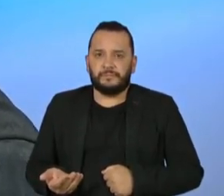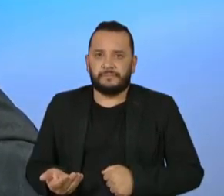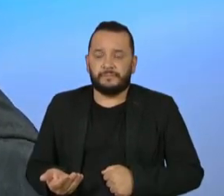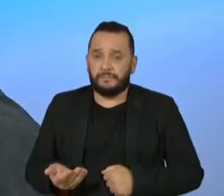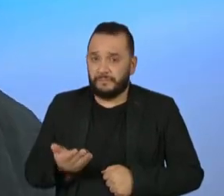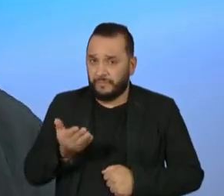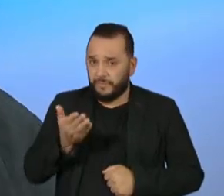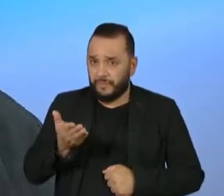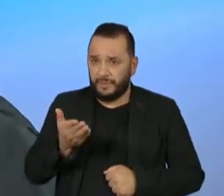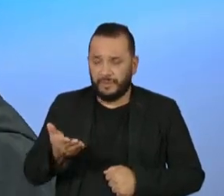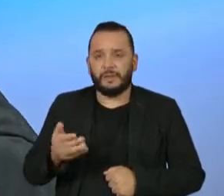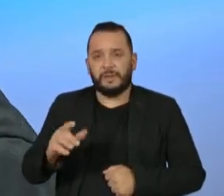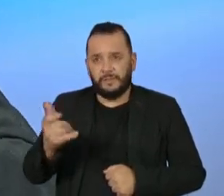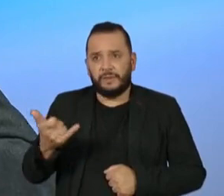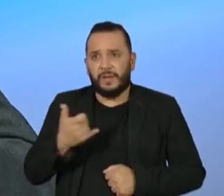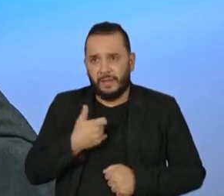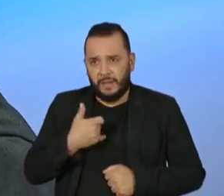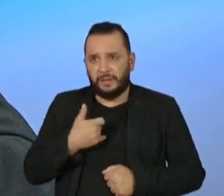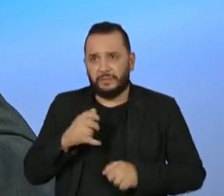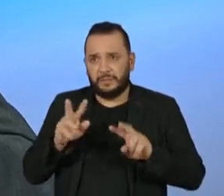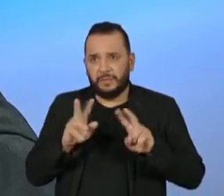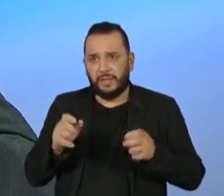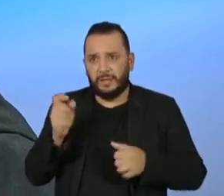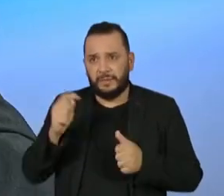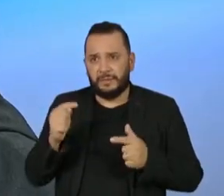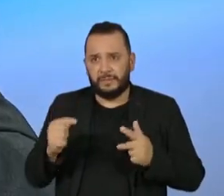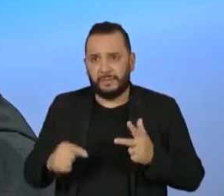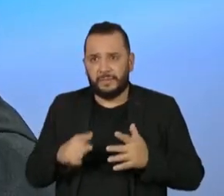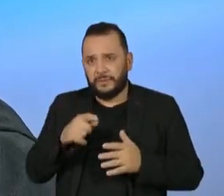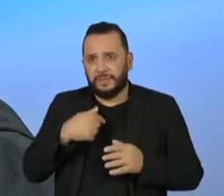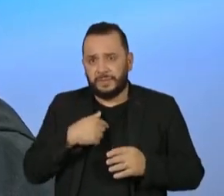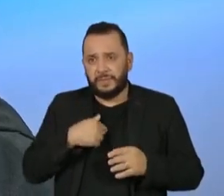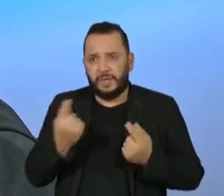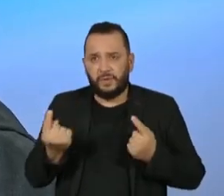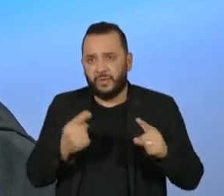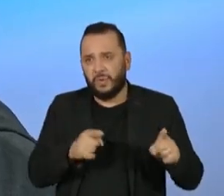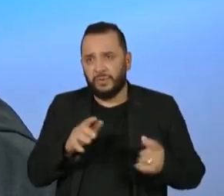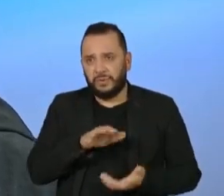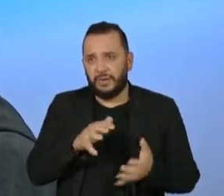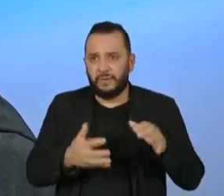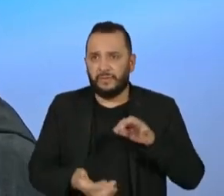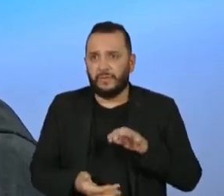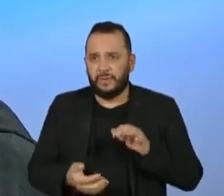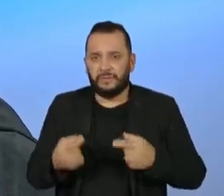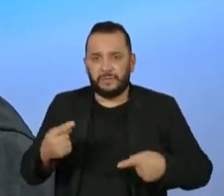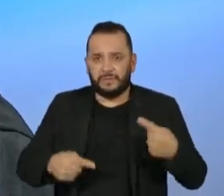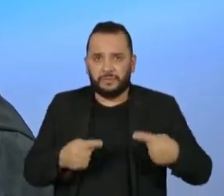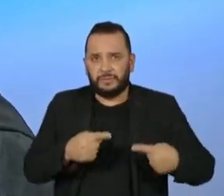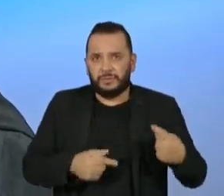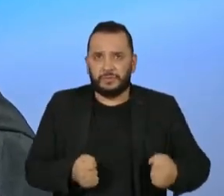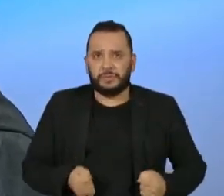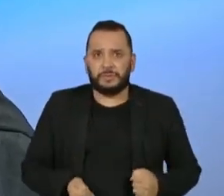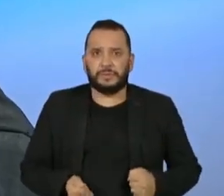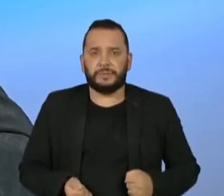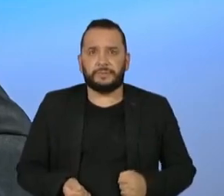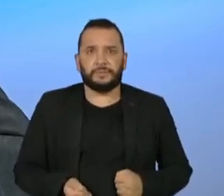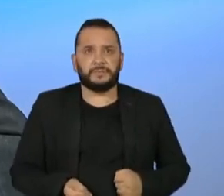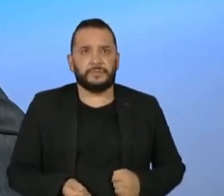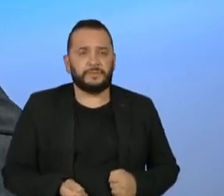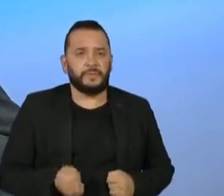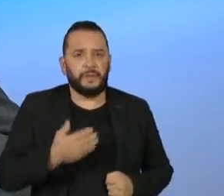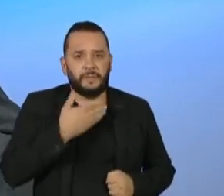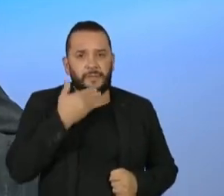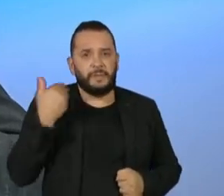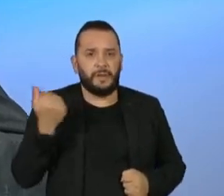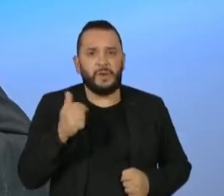batido nessa tecla, mas já disse que é contra a reforma que vem sendo discutida e que talvez fosse